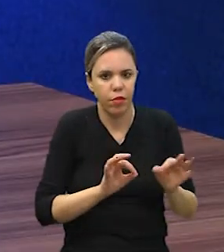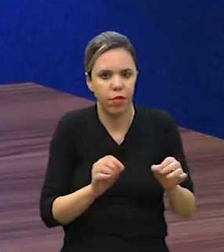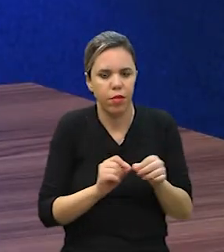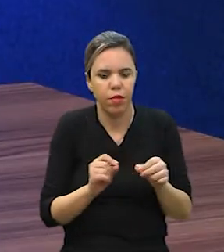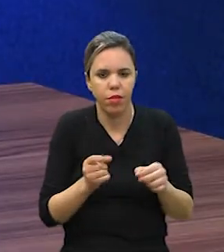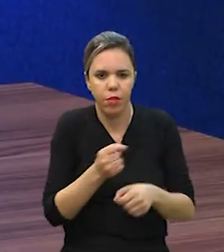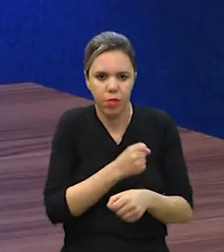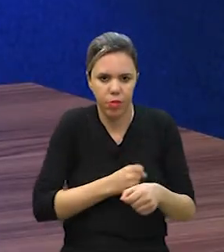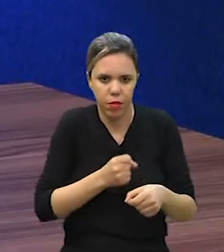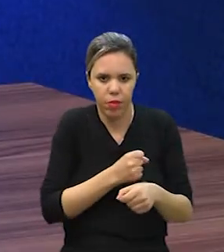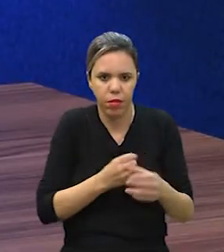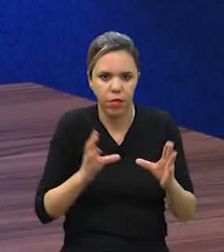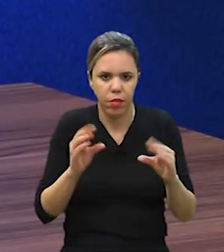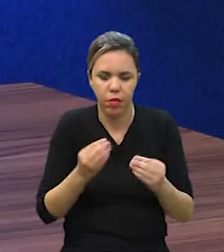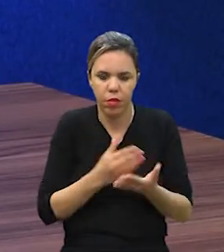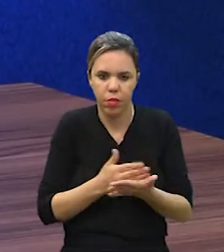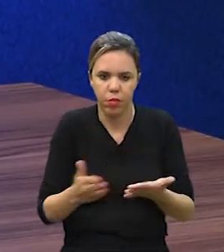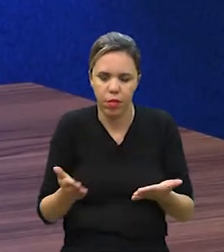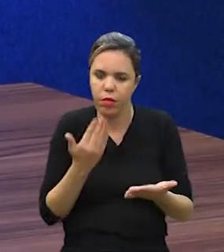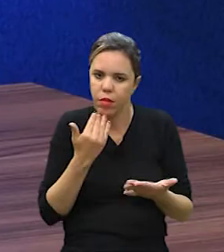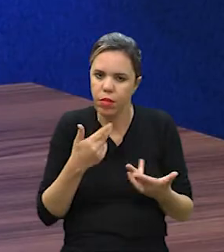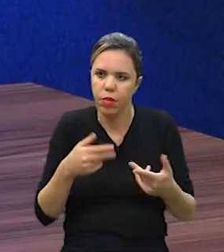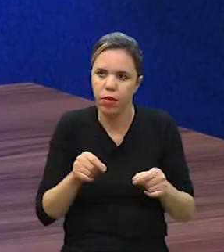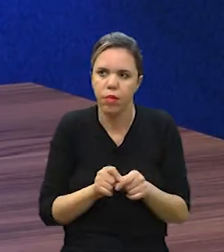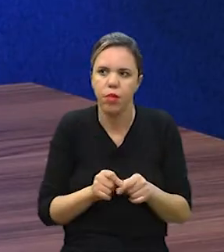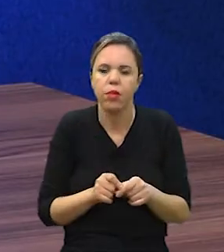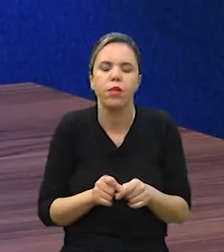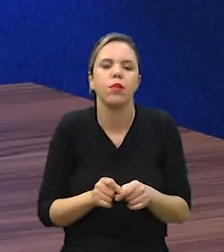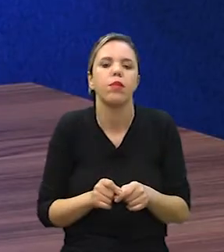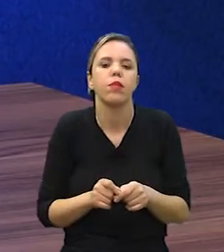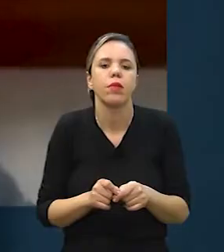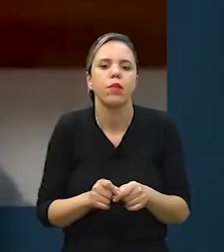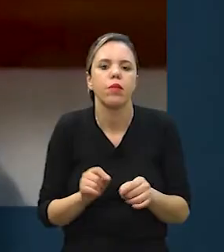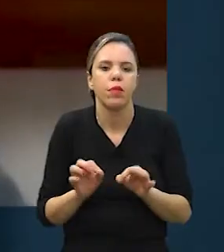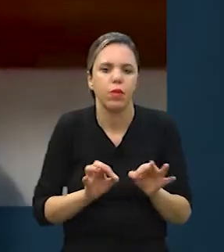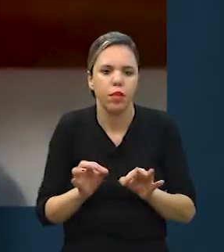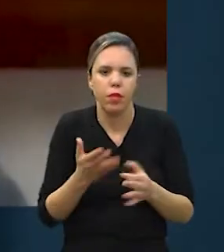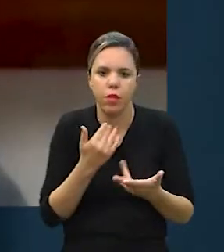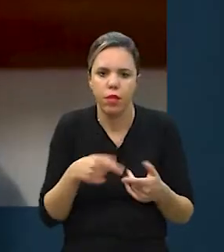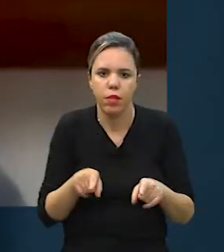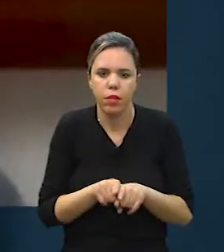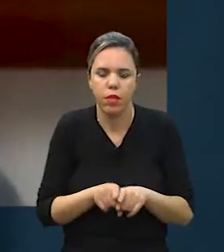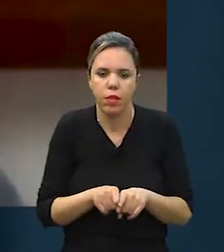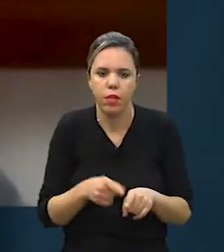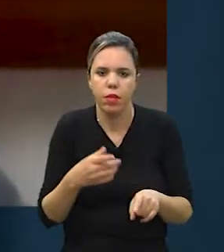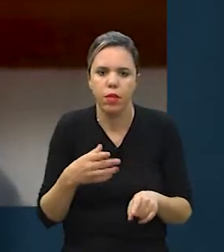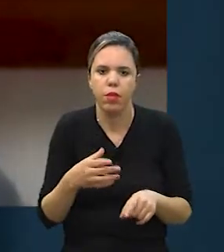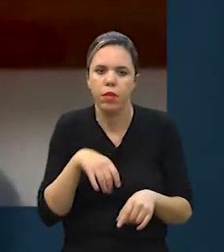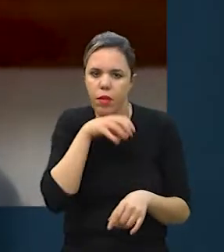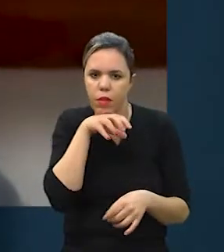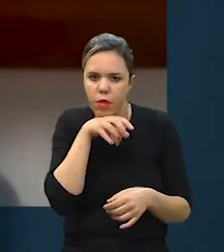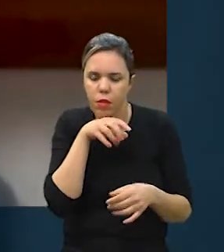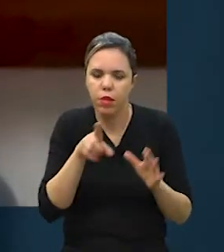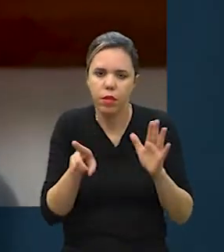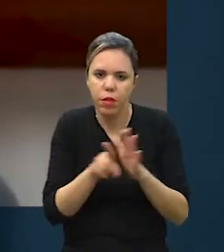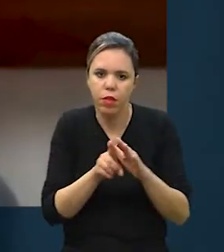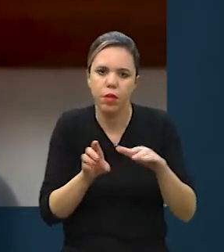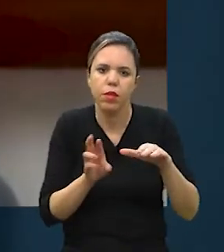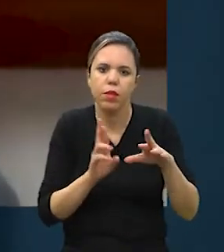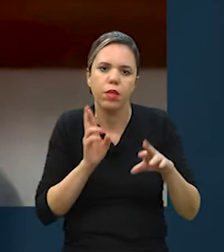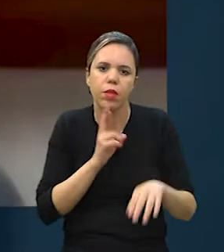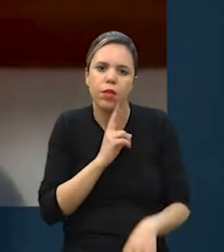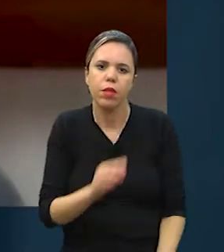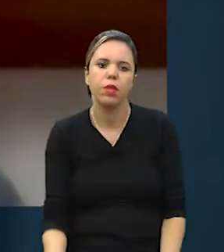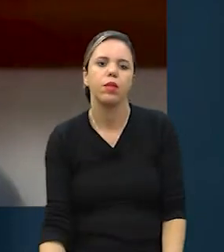a noite e começar, né? Quando está fazendo o mes em plaz, ele fazia a alimentação para os pets desse dono do